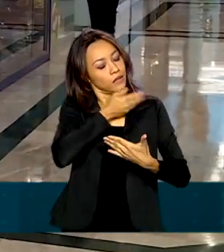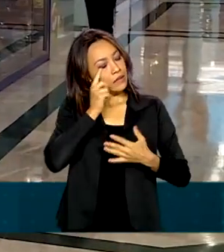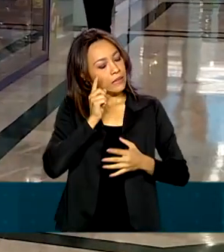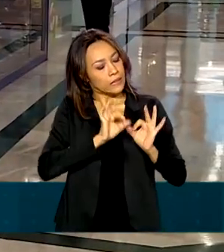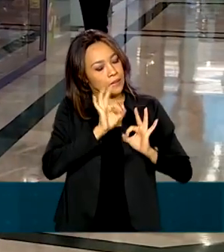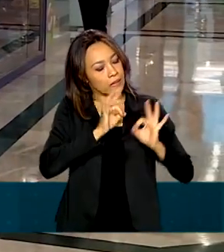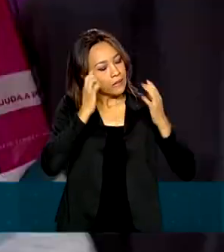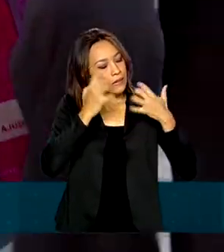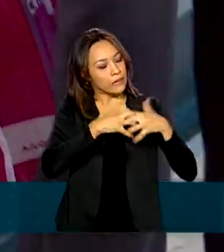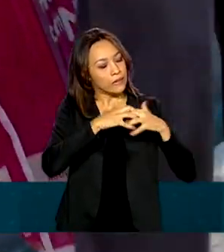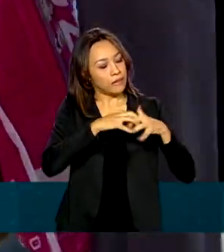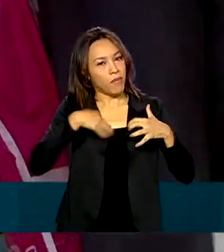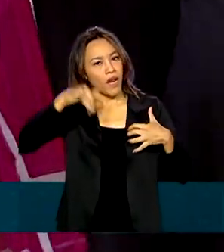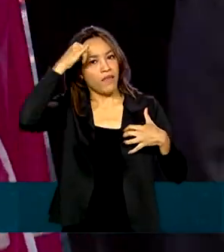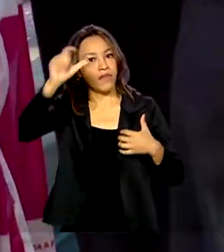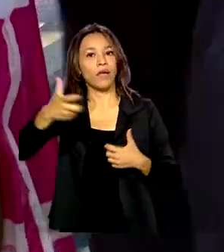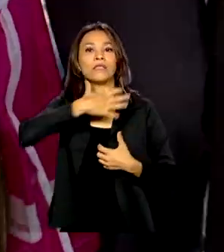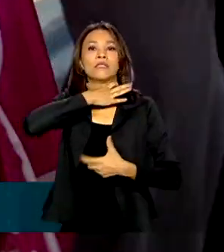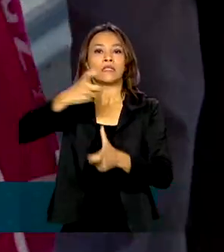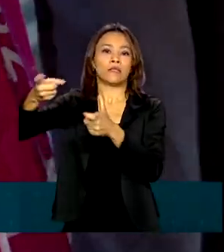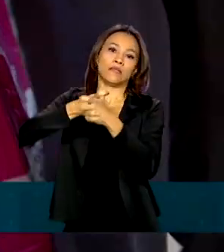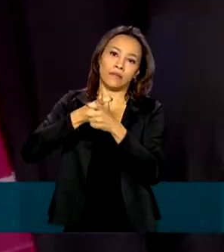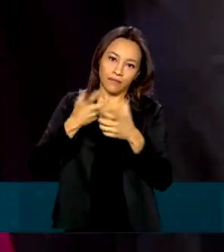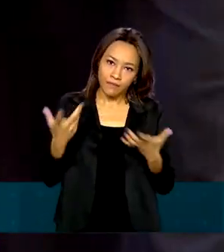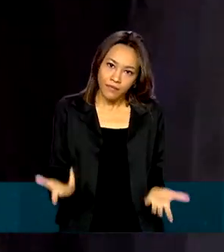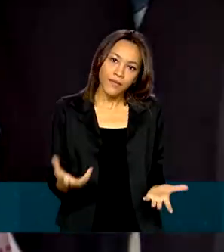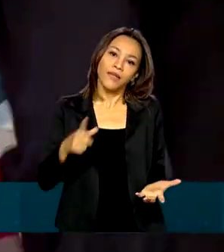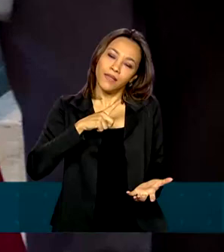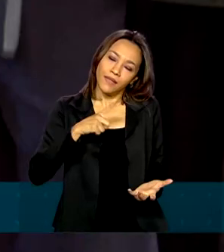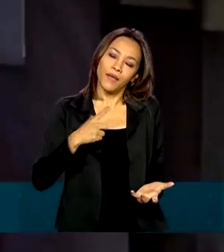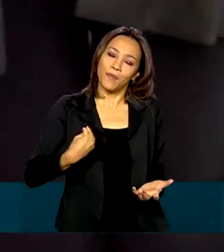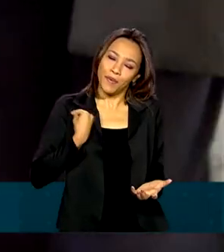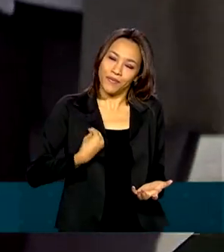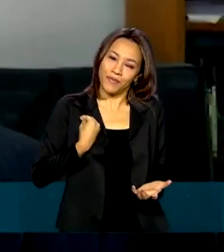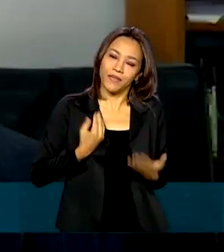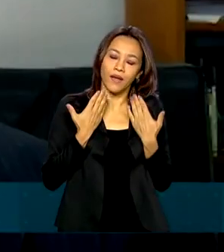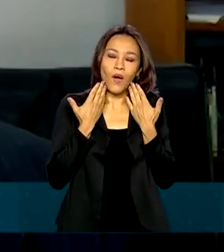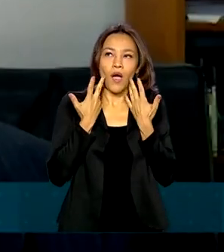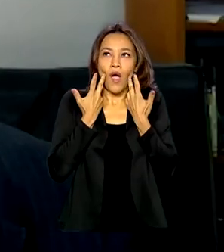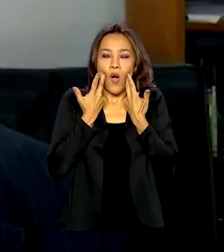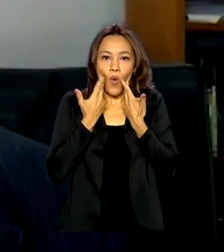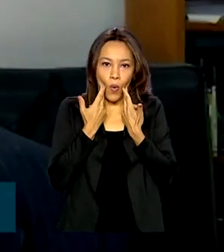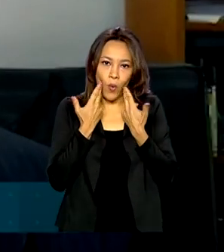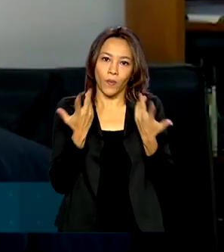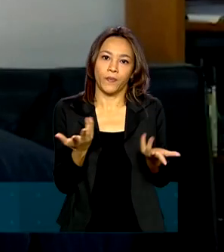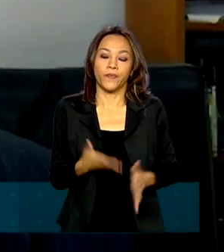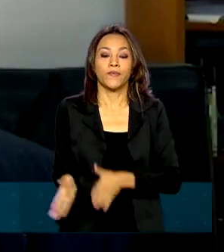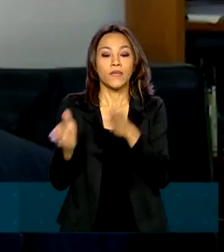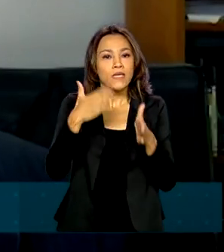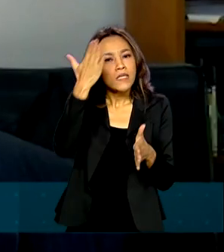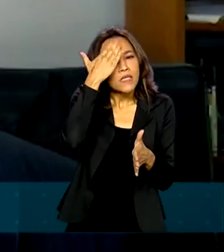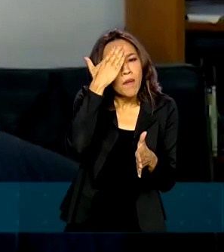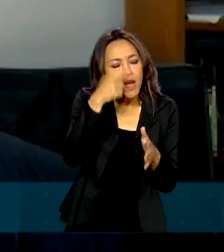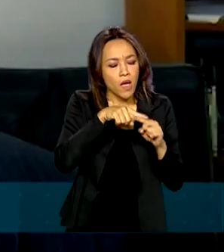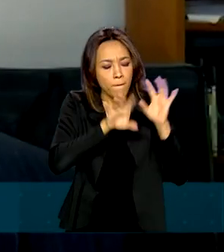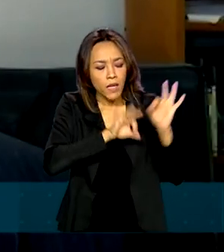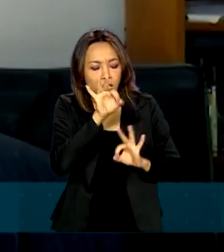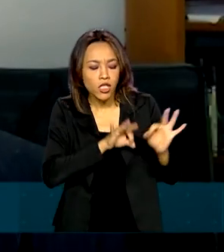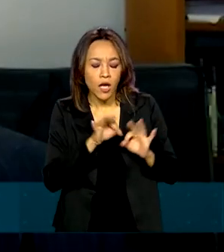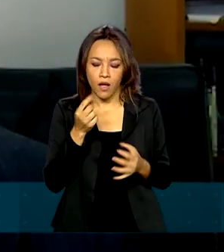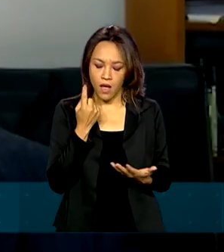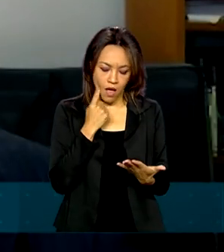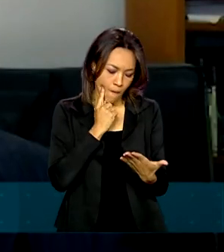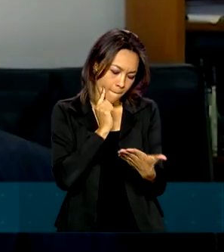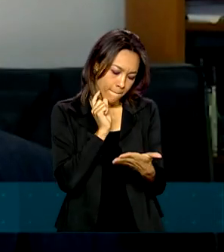para evitar dívidas e ter uma vida financeira mais saudável. Saber planejar, saber colocar na ponta do